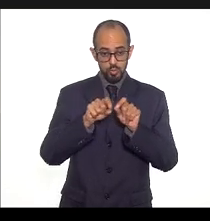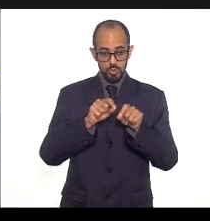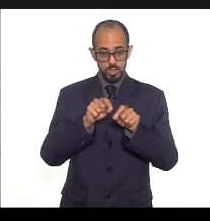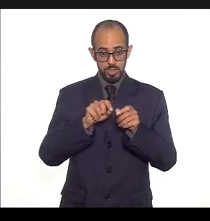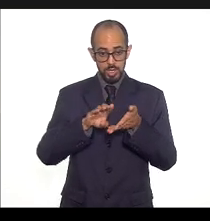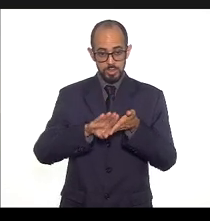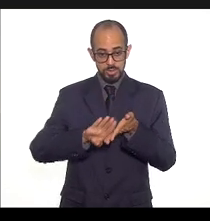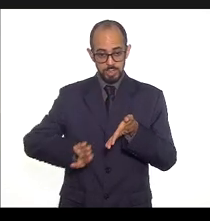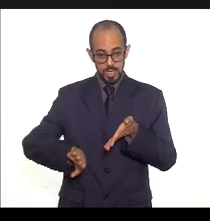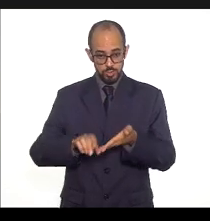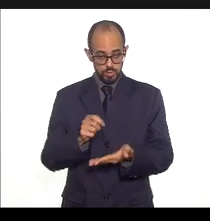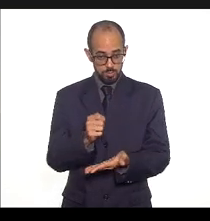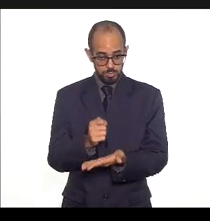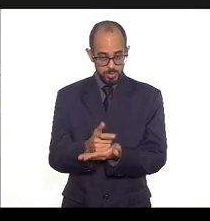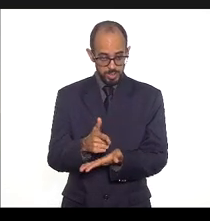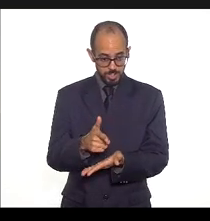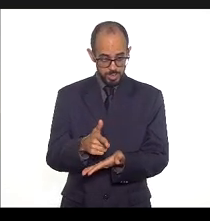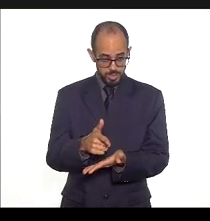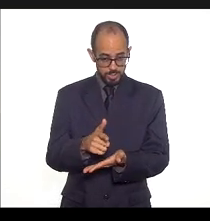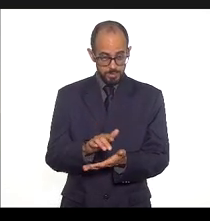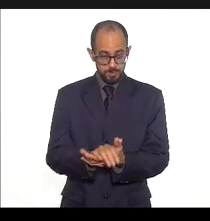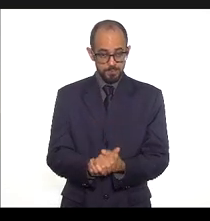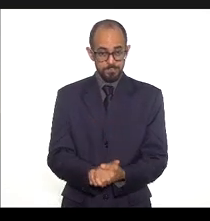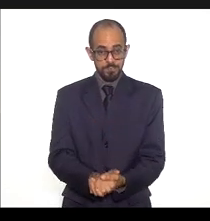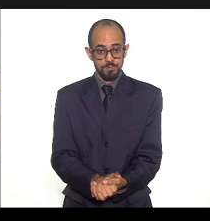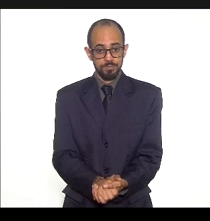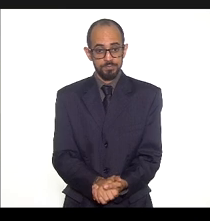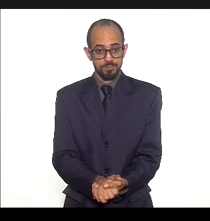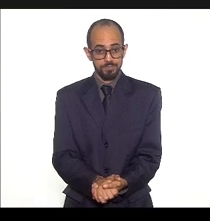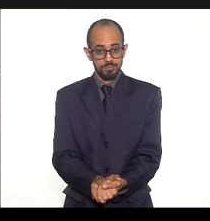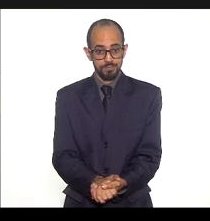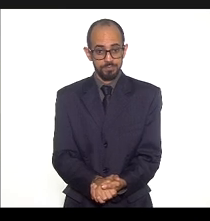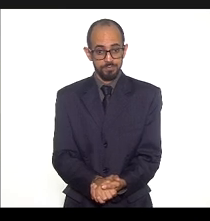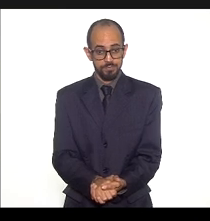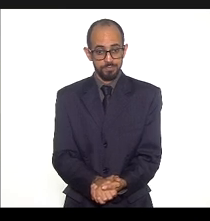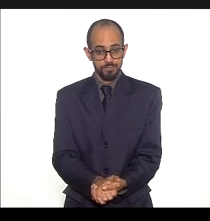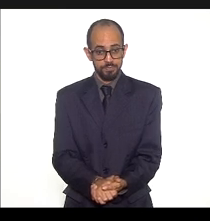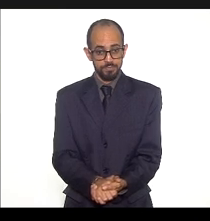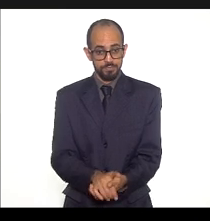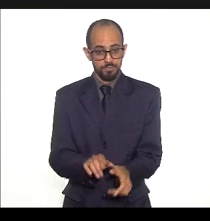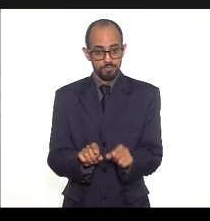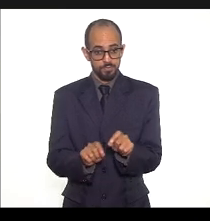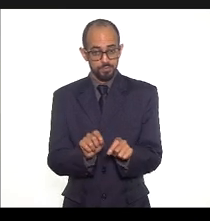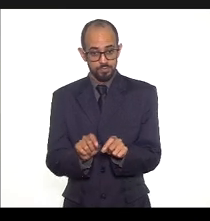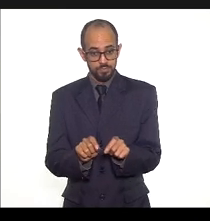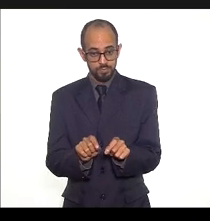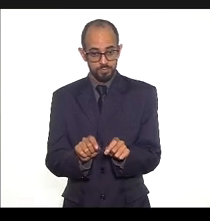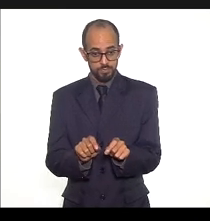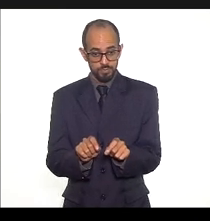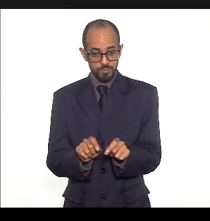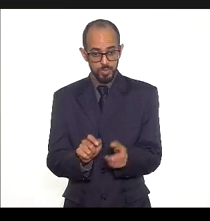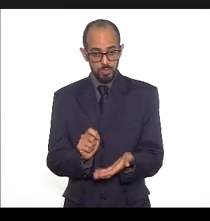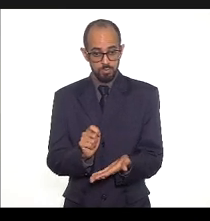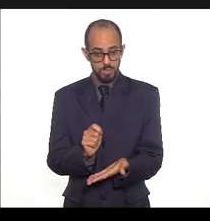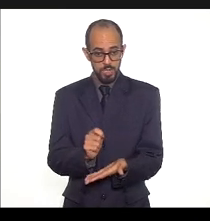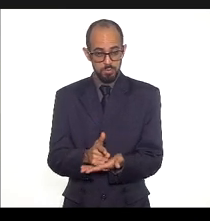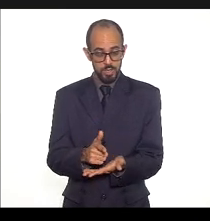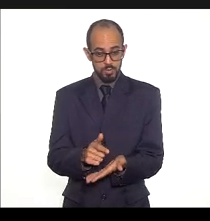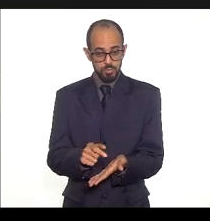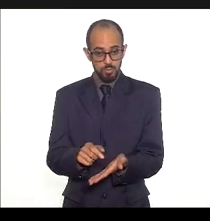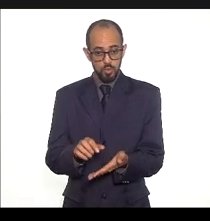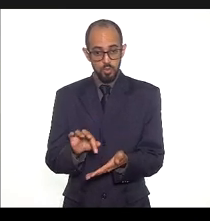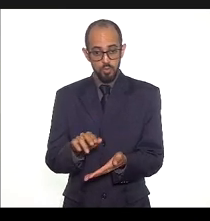aqui, desse valor de R$ 249.000.000. Centralização para os Fundos Municipais de Saúde,